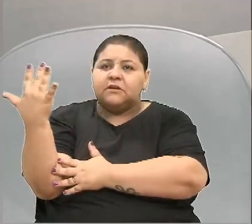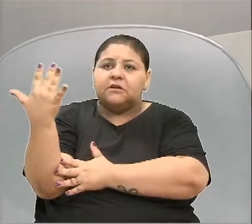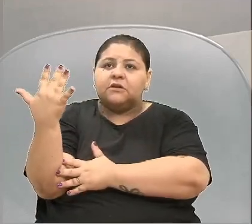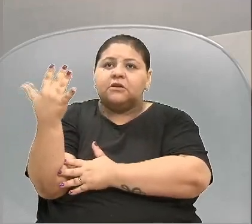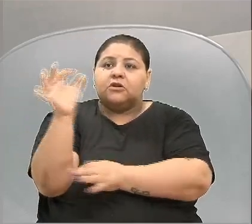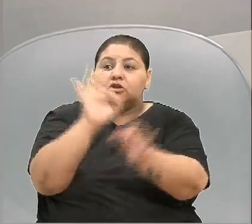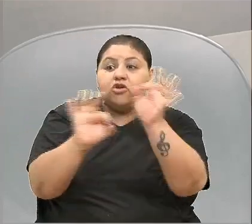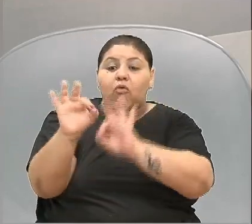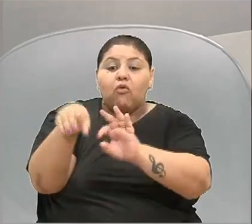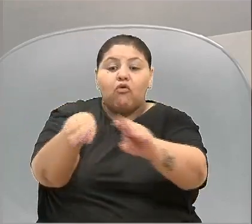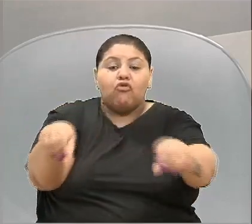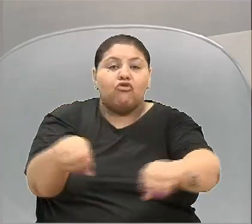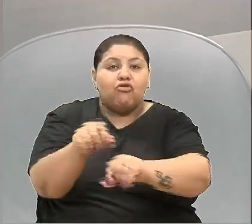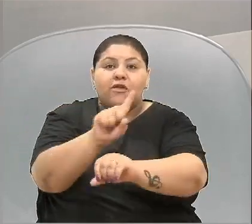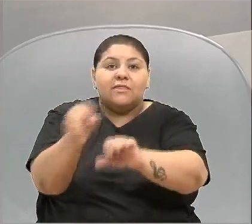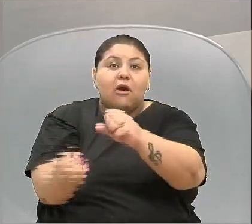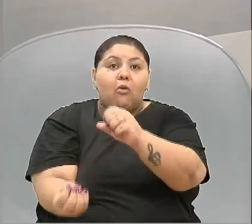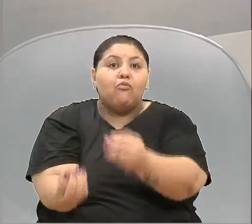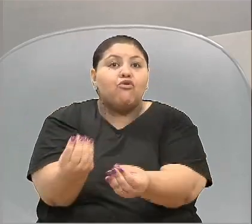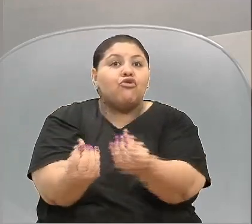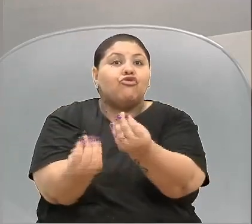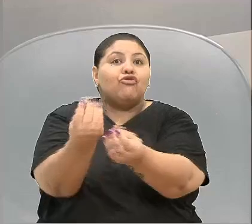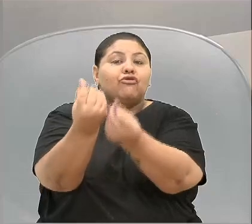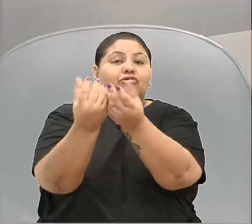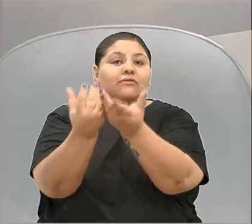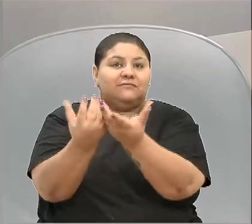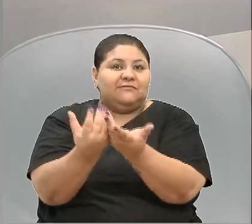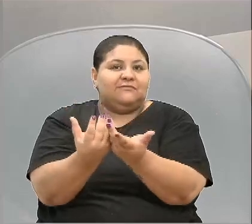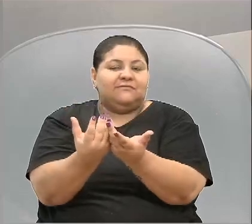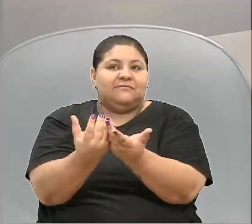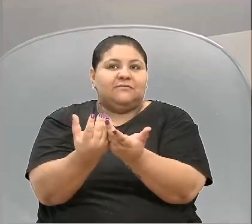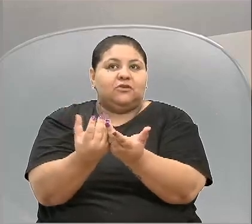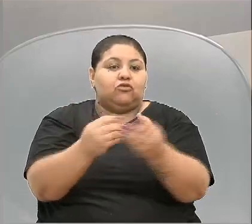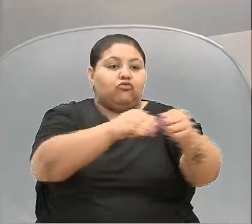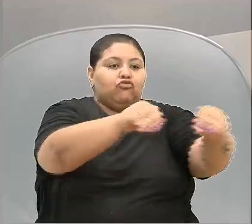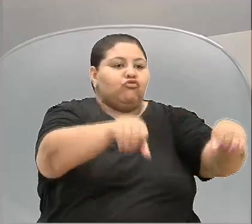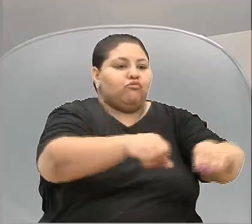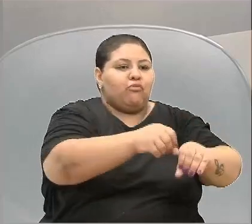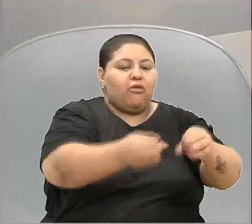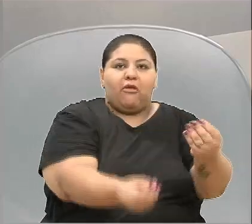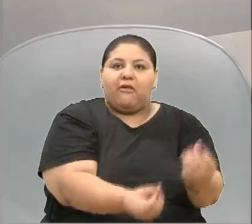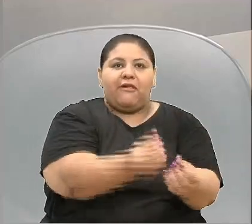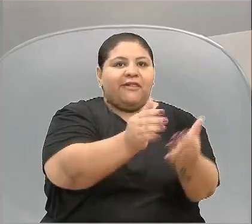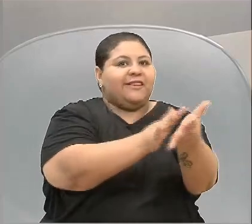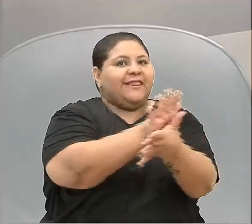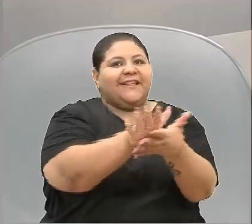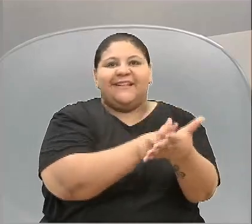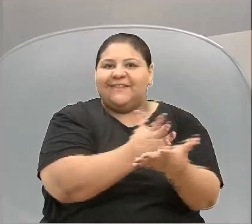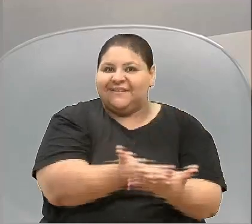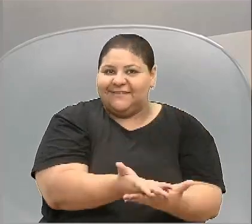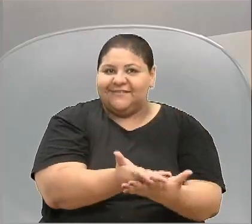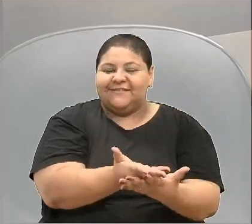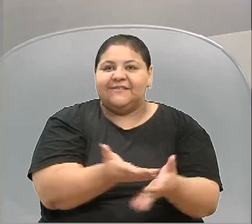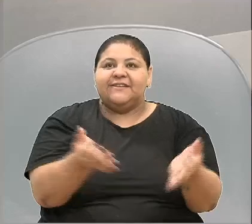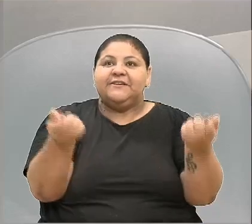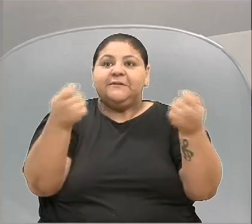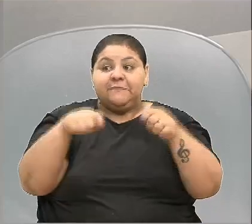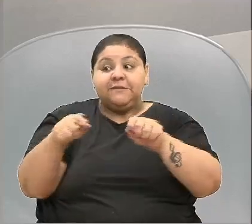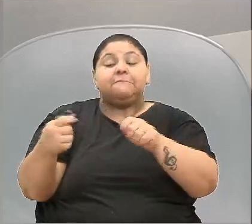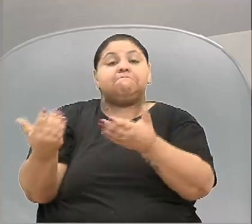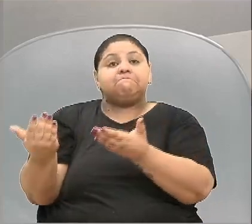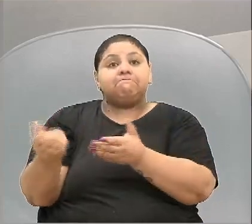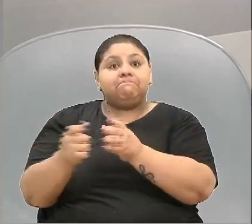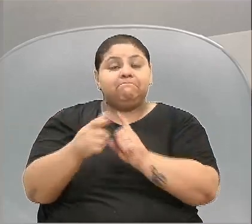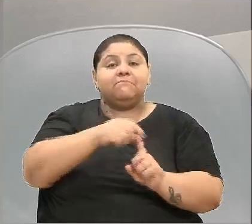corrigir o solo, não produz, aí ali na frente você planta, não produz, você desanima e acaba, principalmente, o jovem